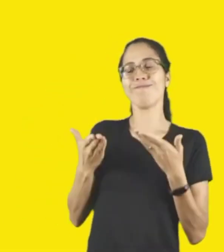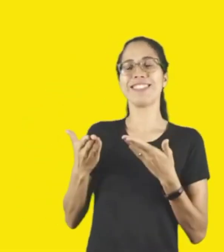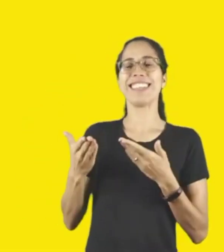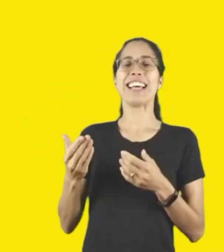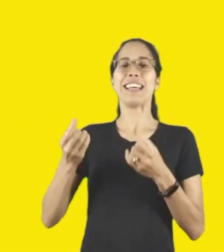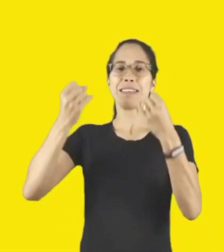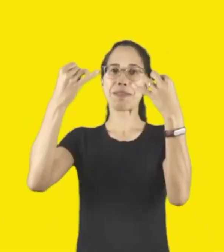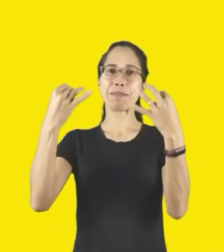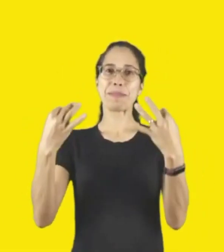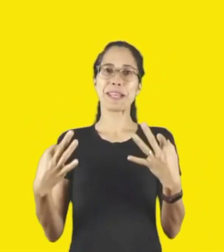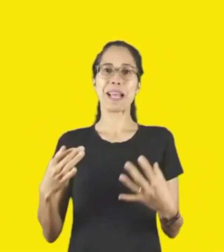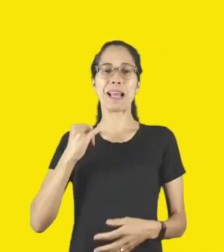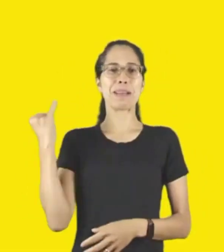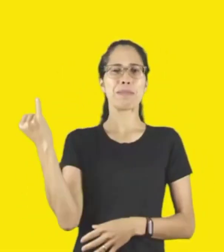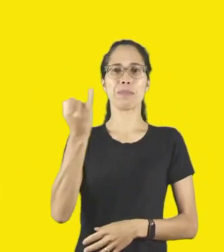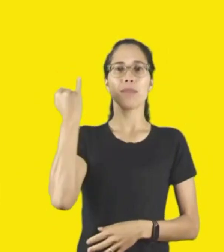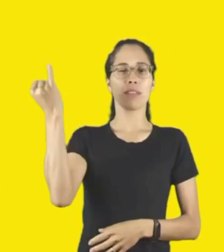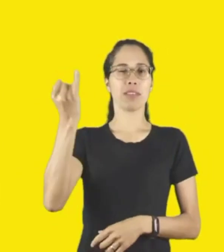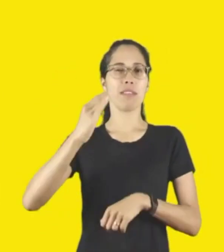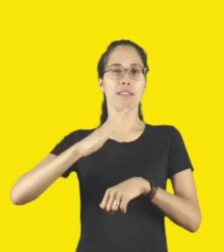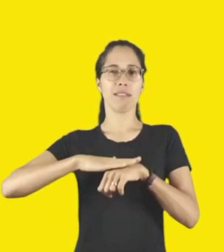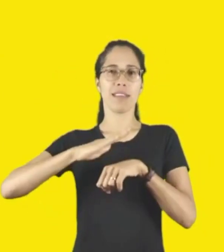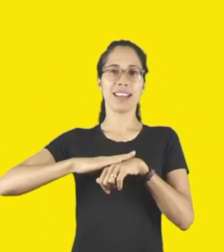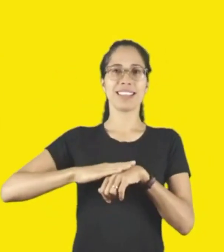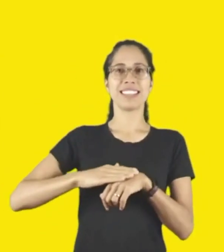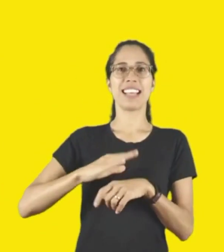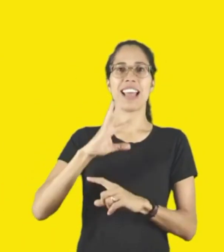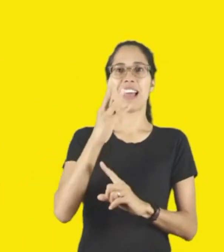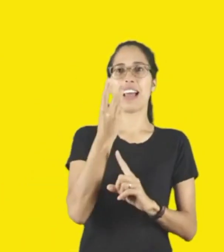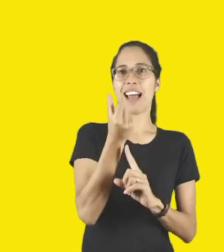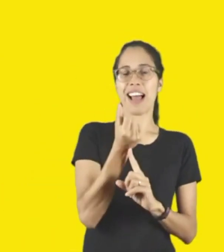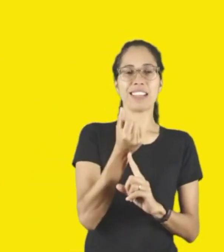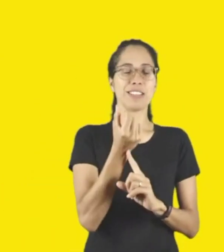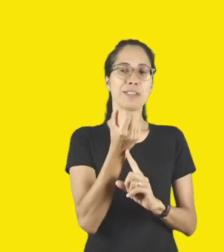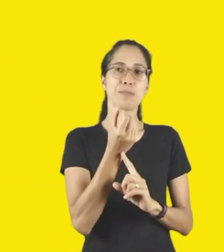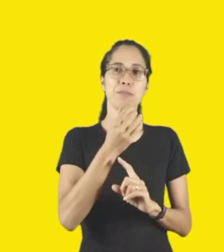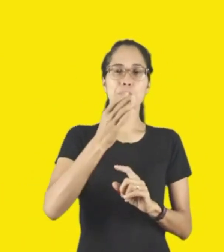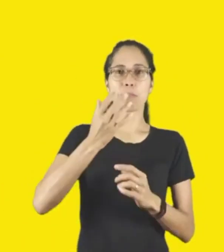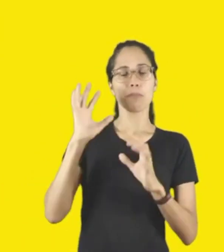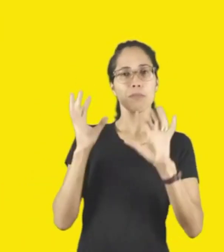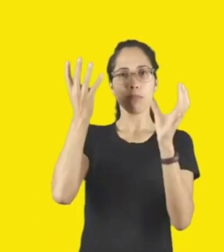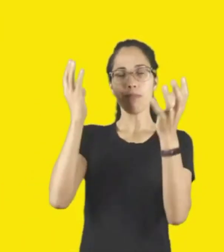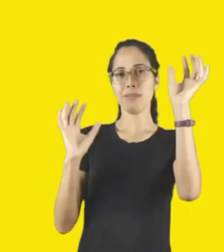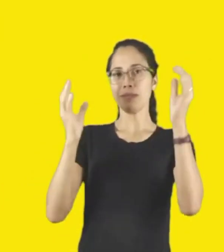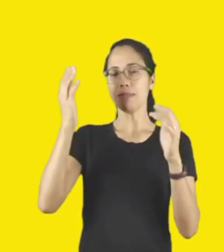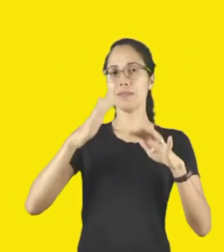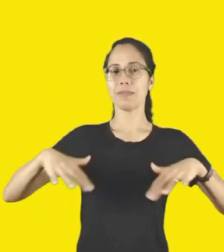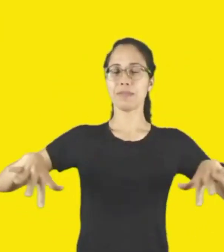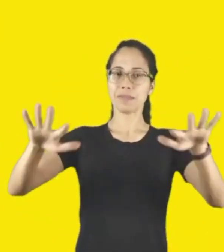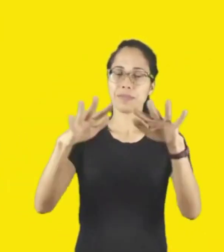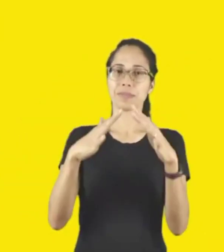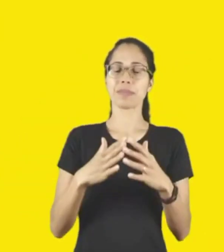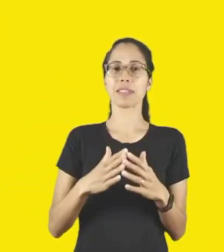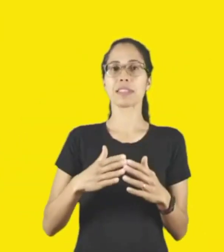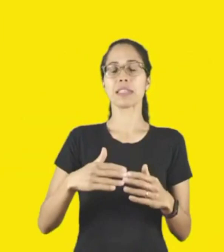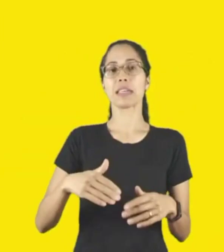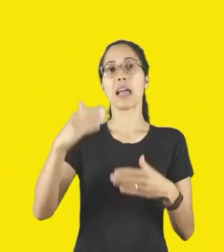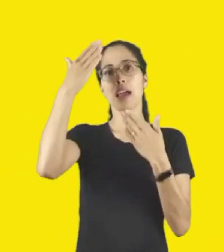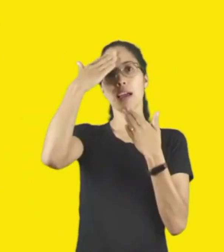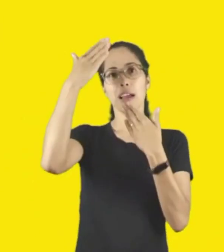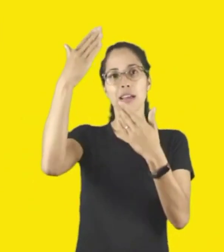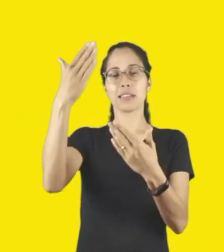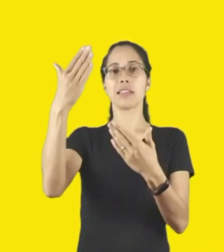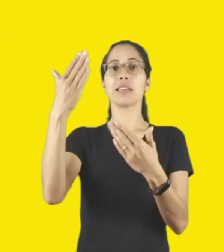mais sobre essa importante ação de circulação de ações artísticas no Estado. Saudo também todos os prefeitos aqui